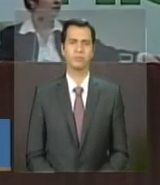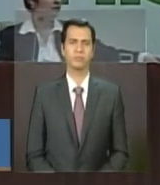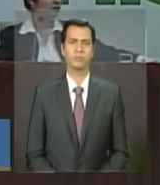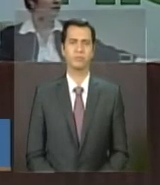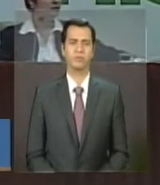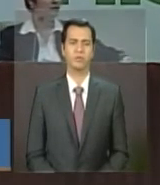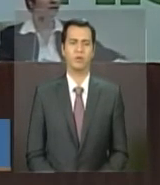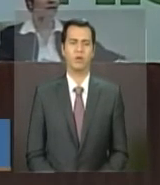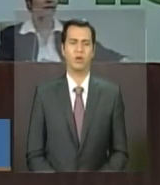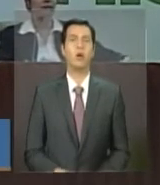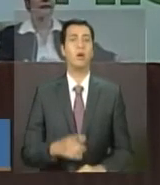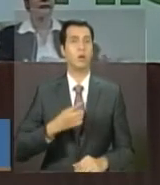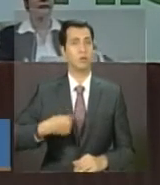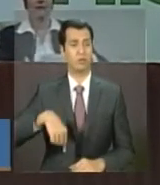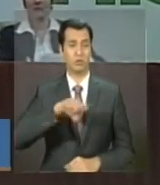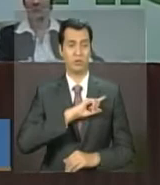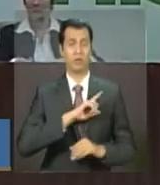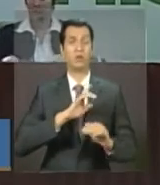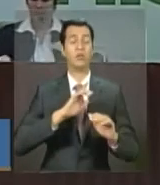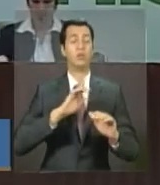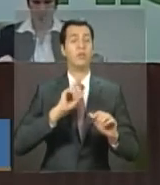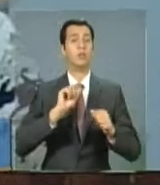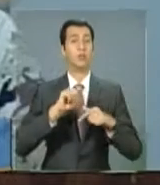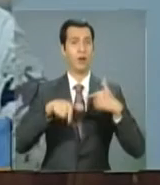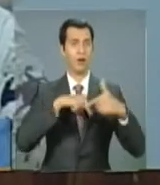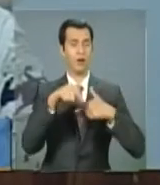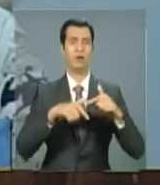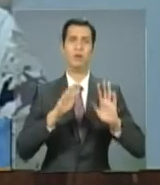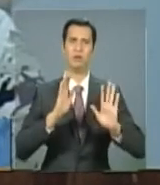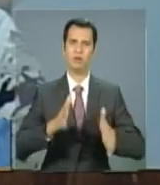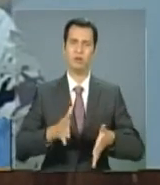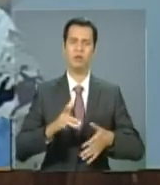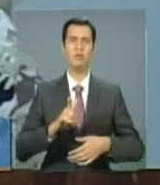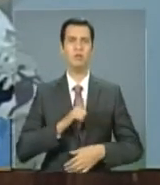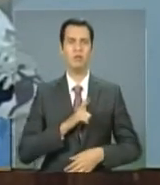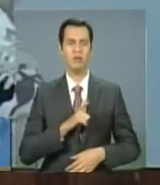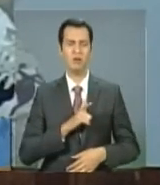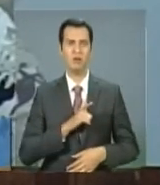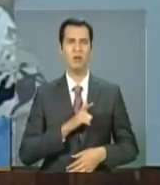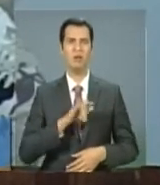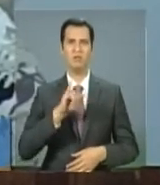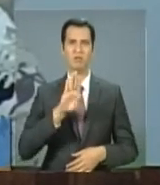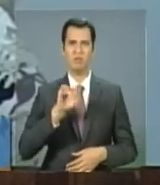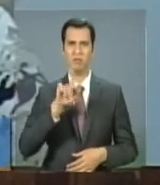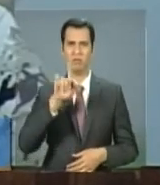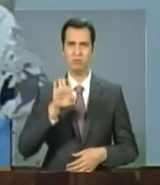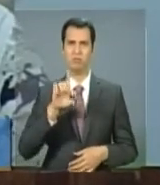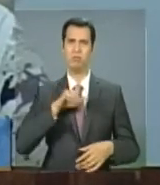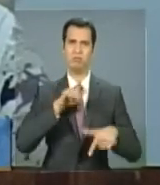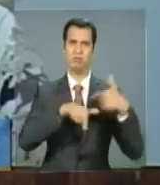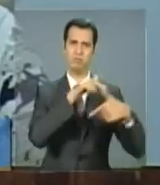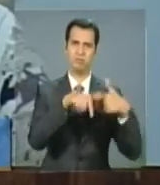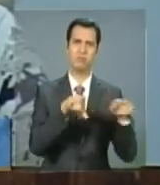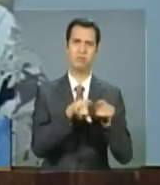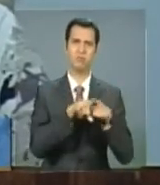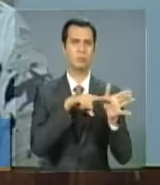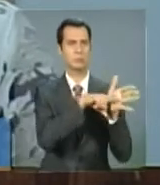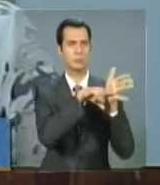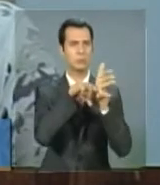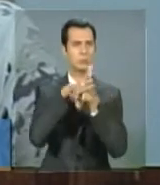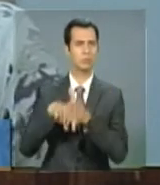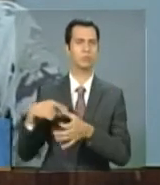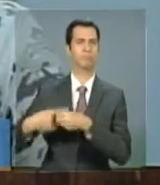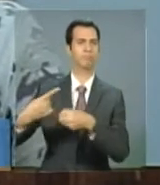fez um trabalho enorme, já levantando a situação, diz, a população em situação de extrema pobreza em cada um dos municípios,